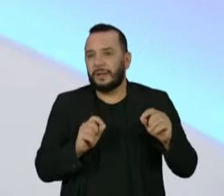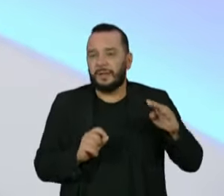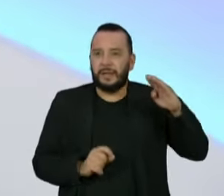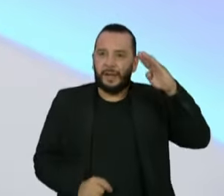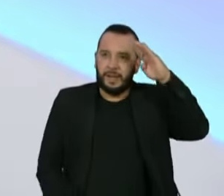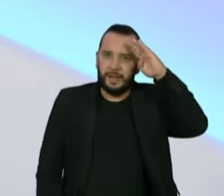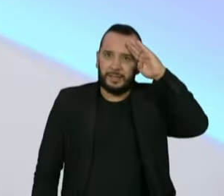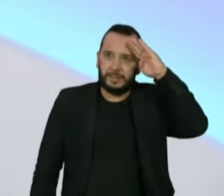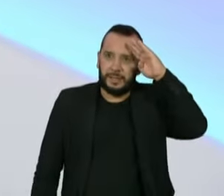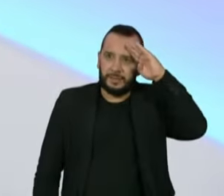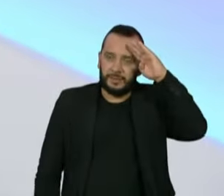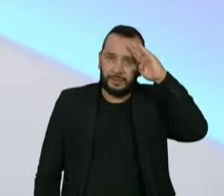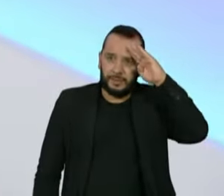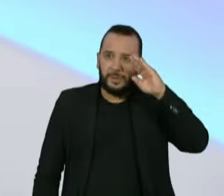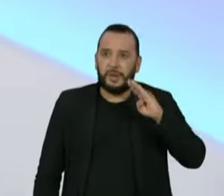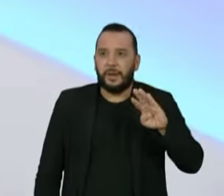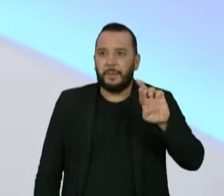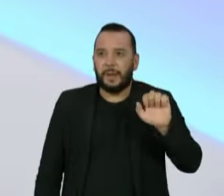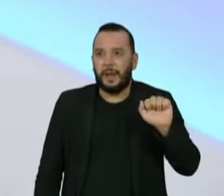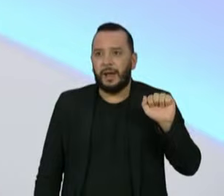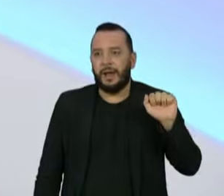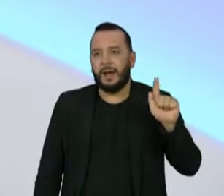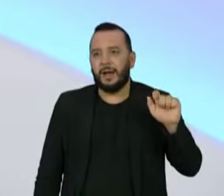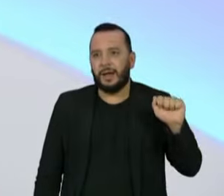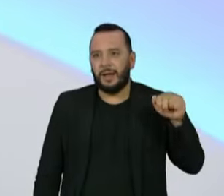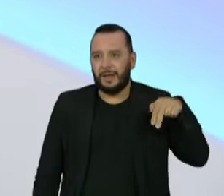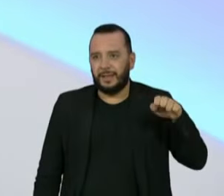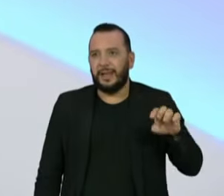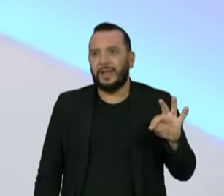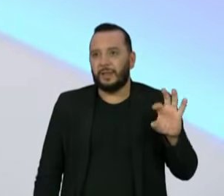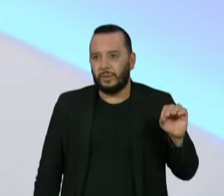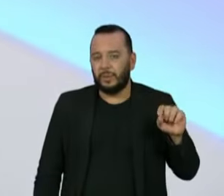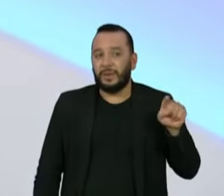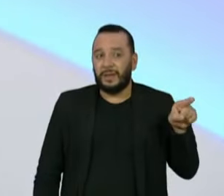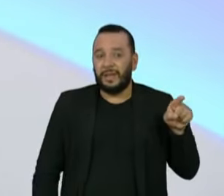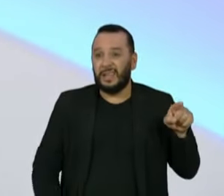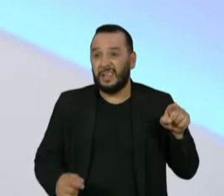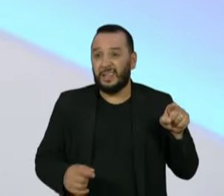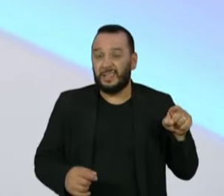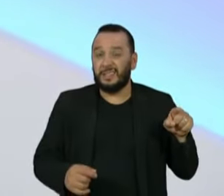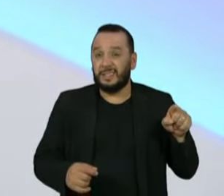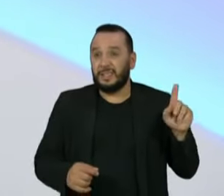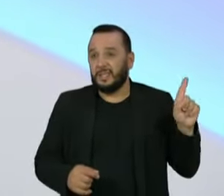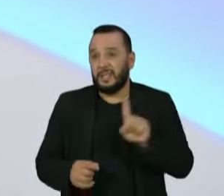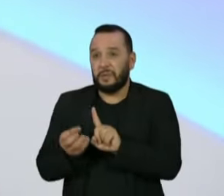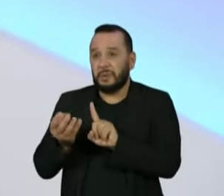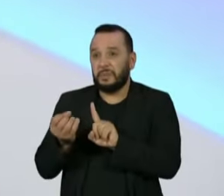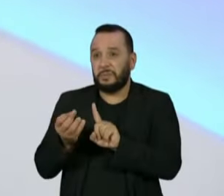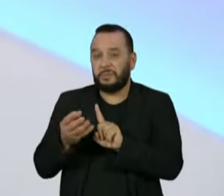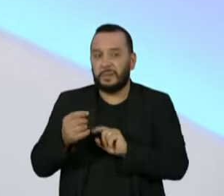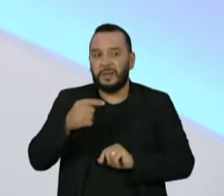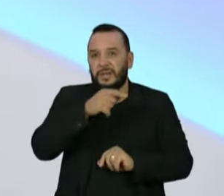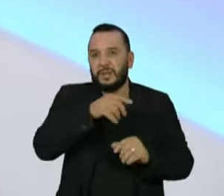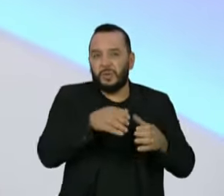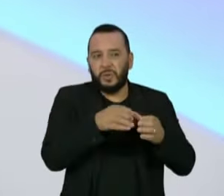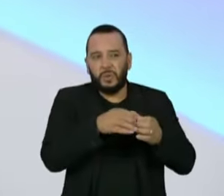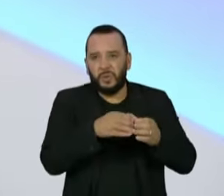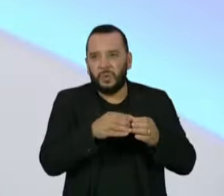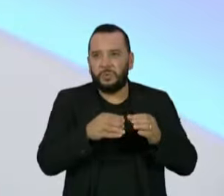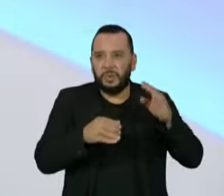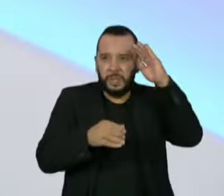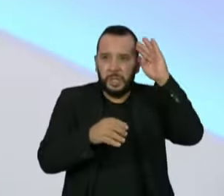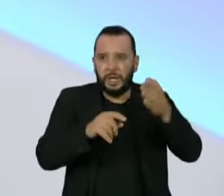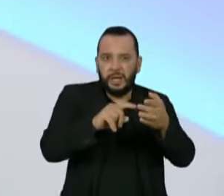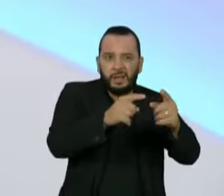hipótese do general Braganeto ser chamado para a CPI e ser submetido a um interrogatório. Era um receio efetivo de senadores